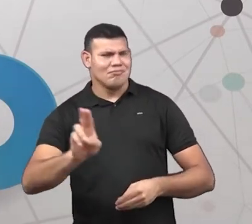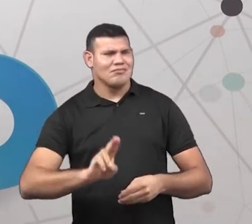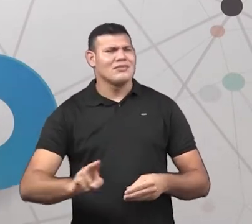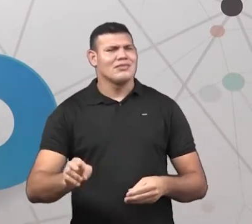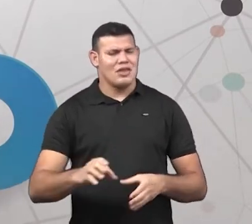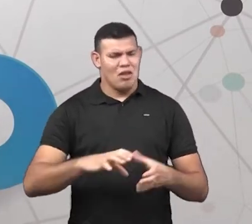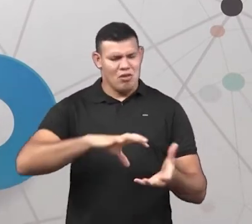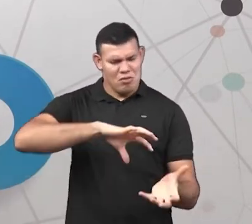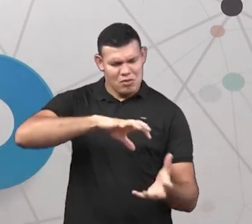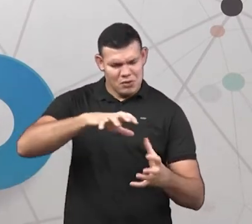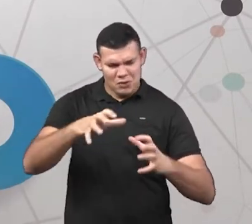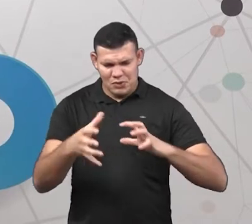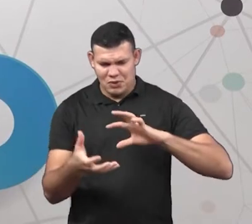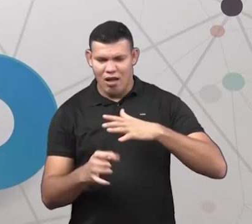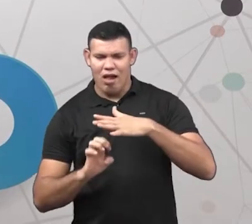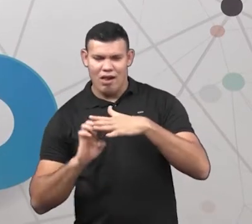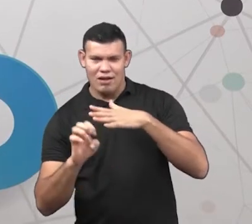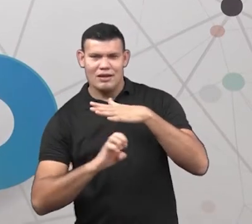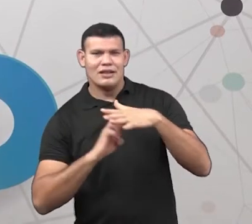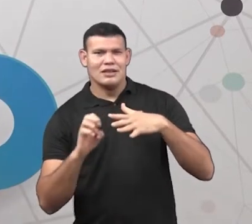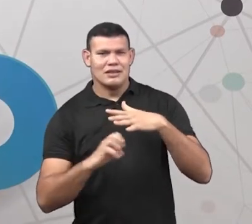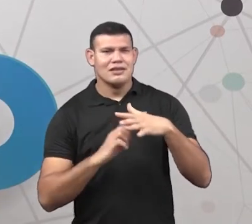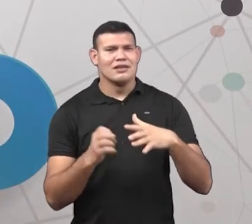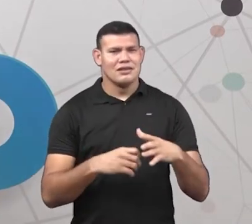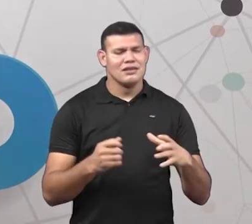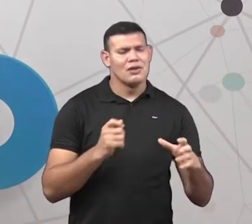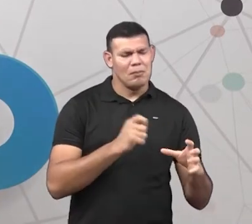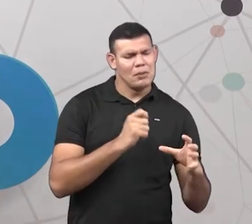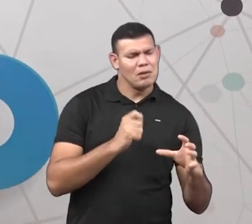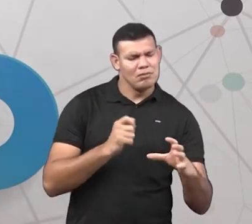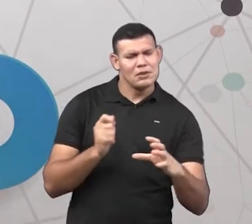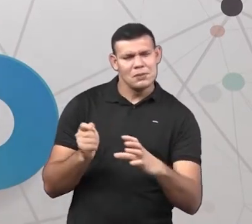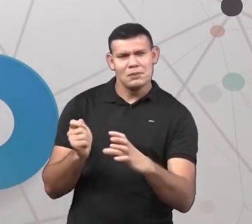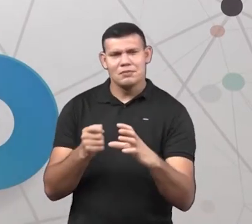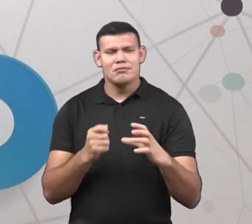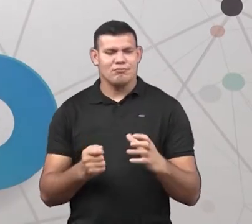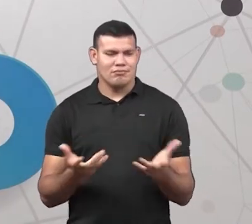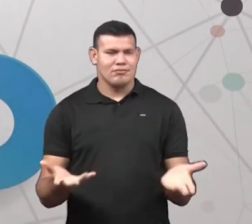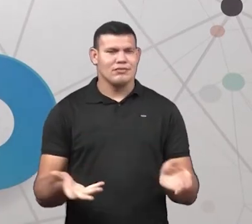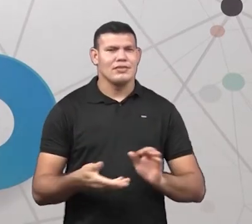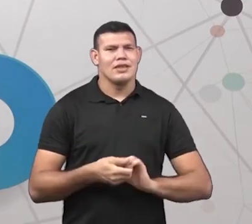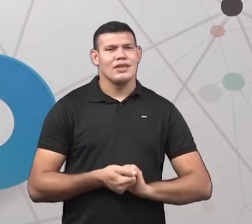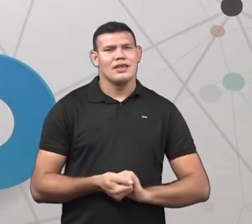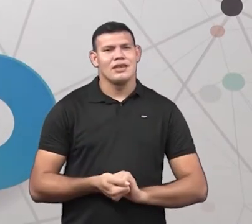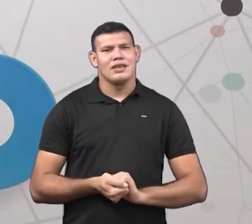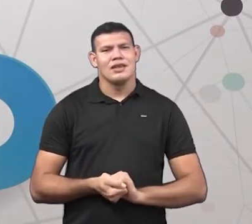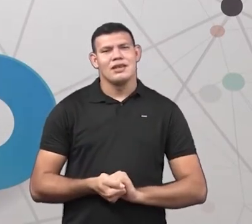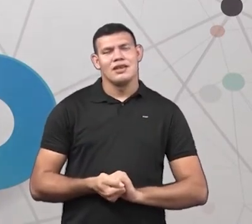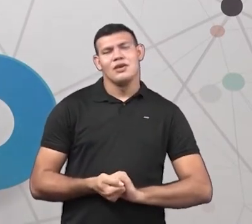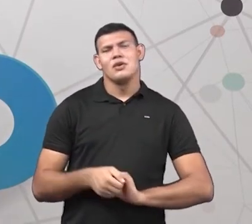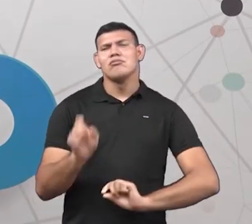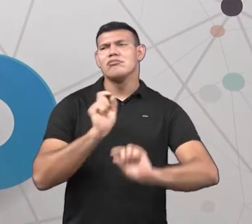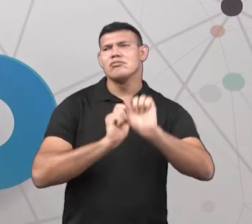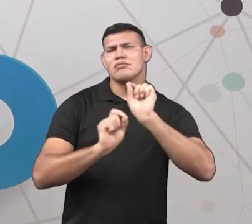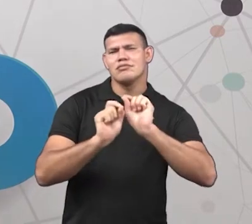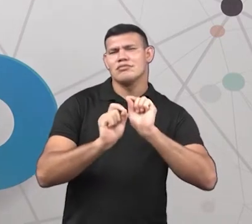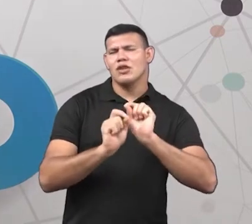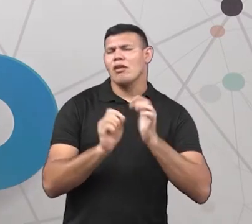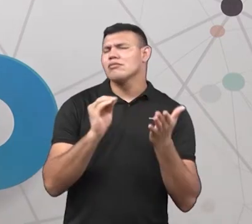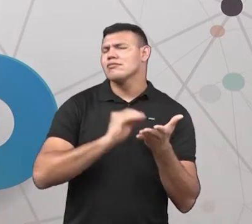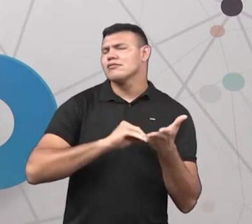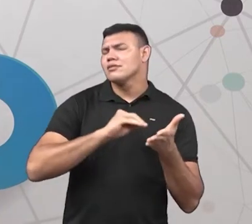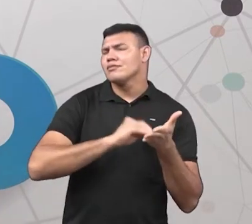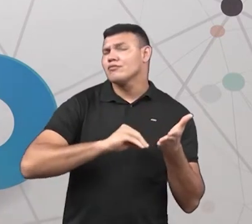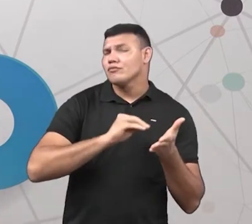a pessoa conseguiu, a indústria, conseguiu fazer ele nesse formato. E nós temos também o quê? O que tá faltando?